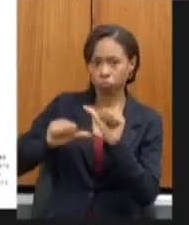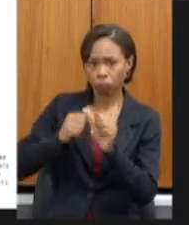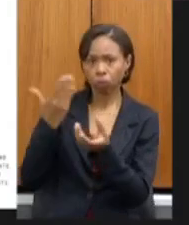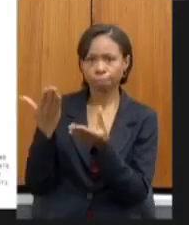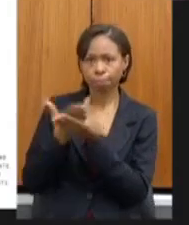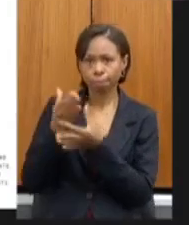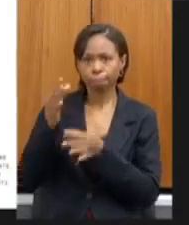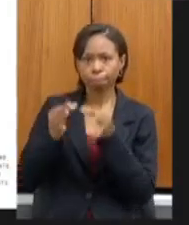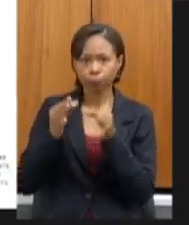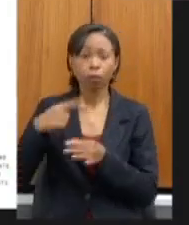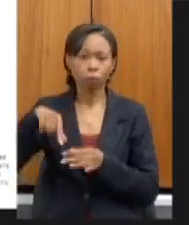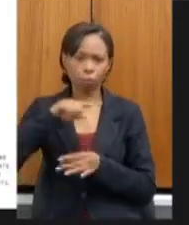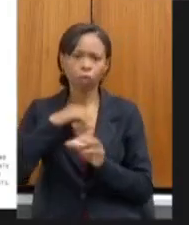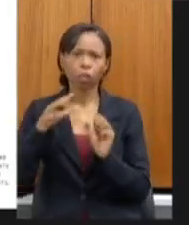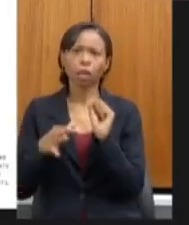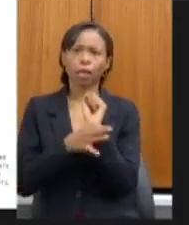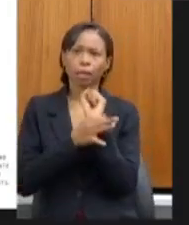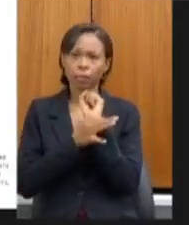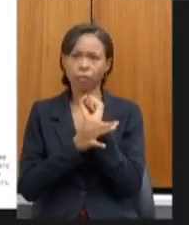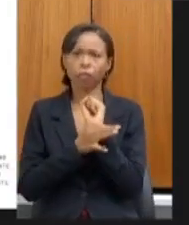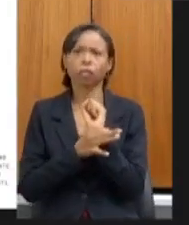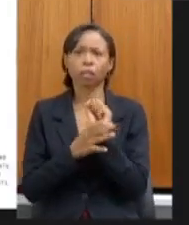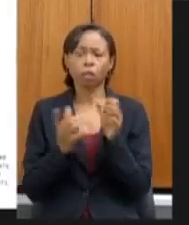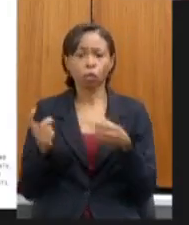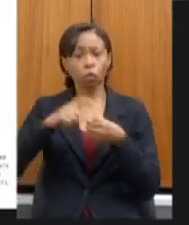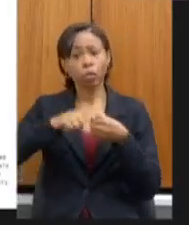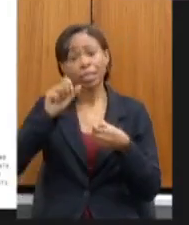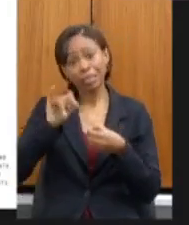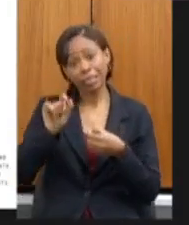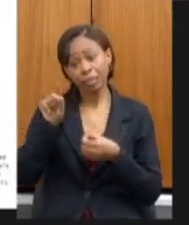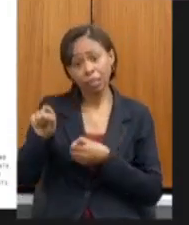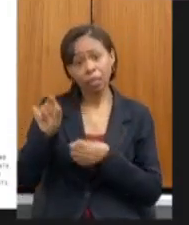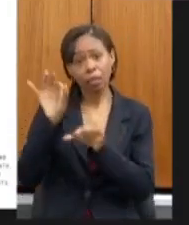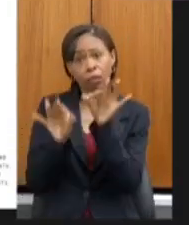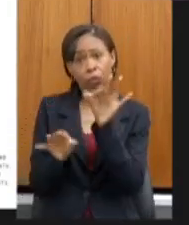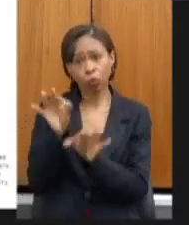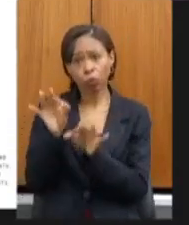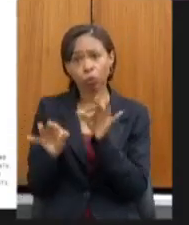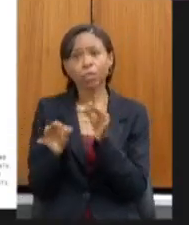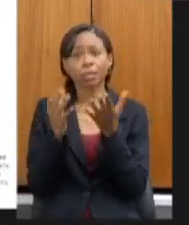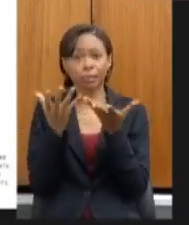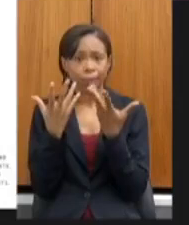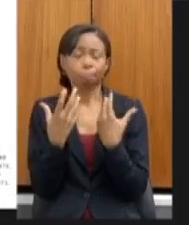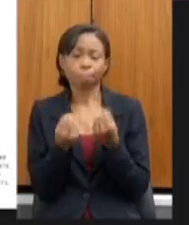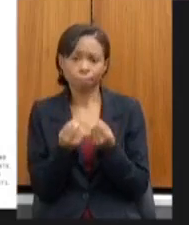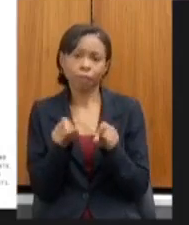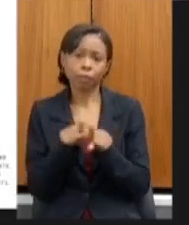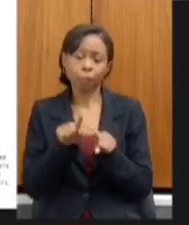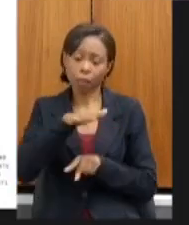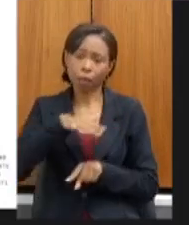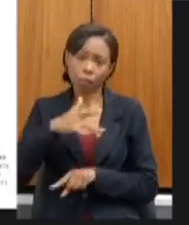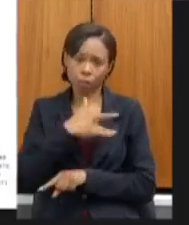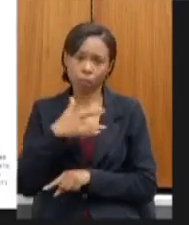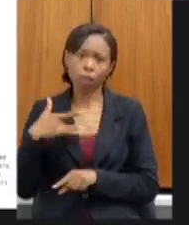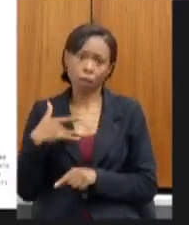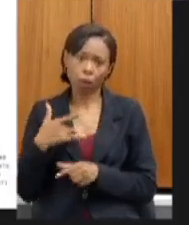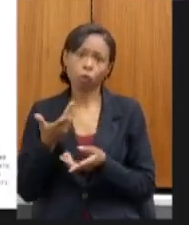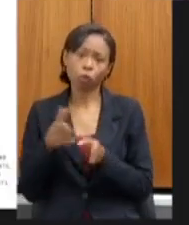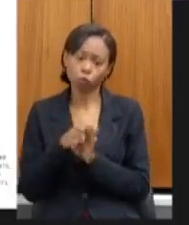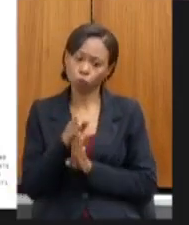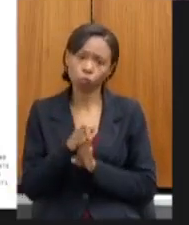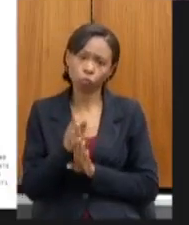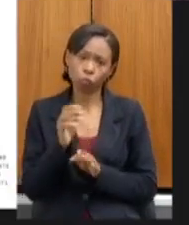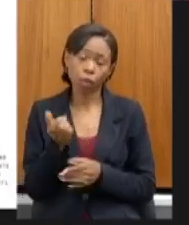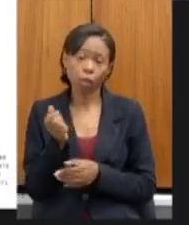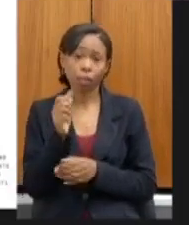garantia de que temos a condição quando a justiça entender por bem quando a saúde entender por bem de acordo com os anúncios de progressão de onda